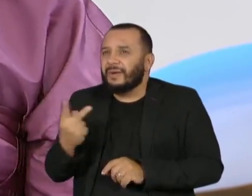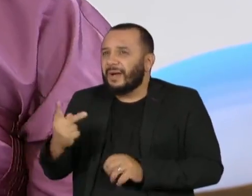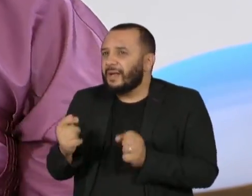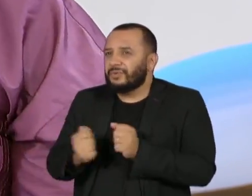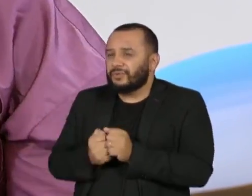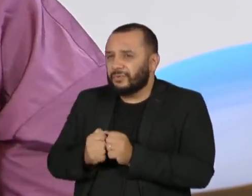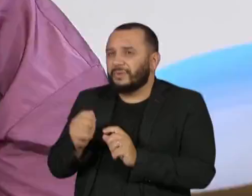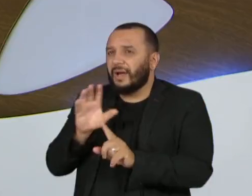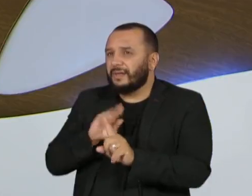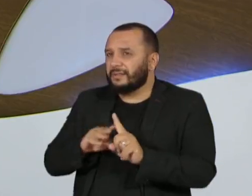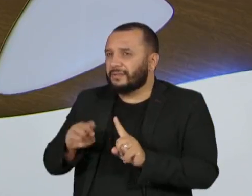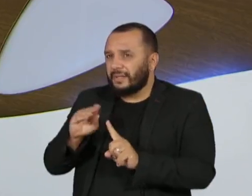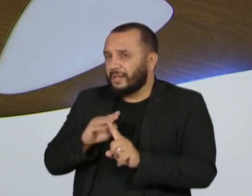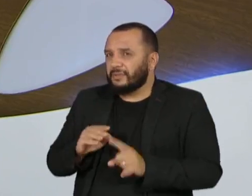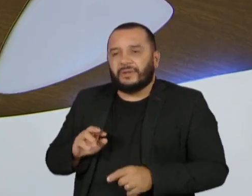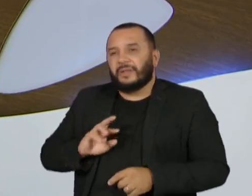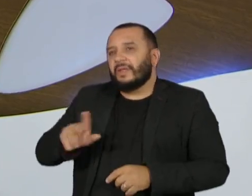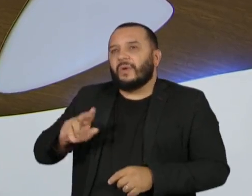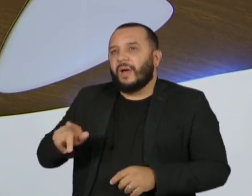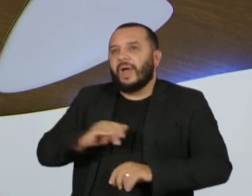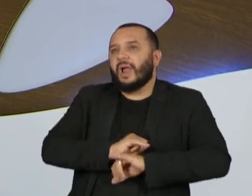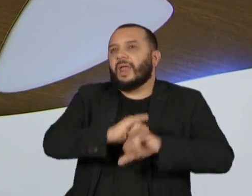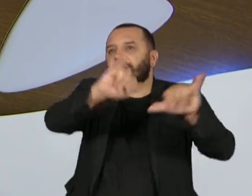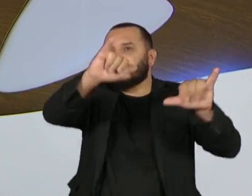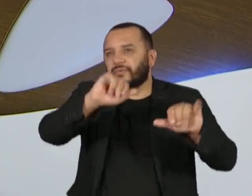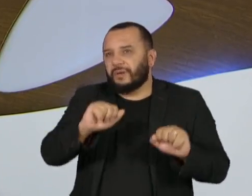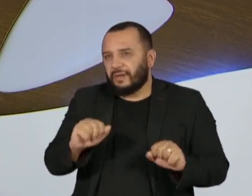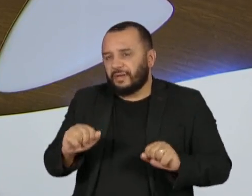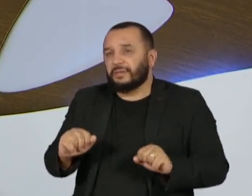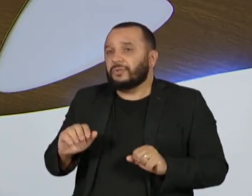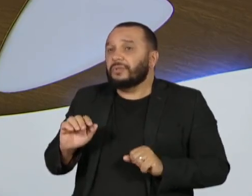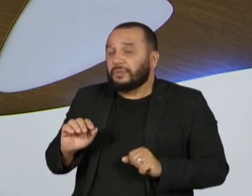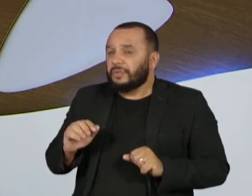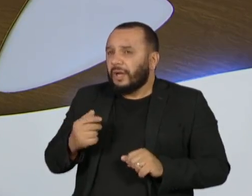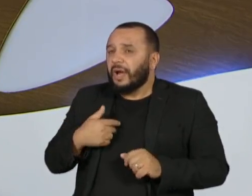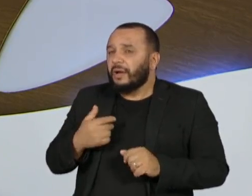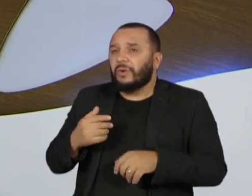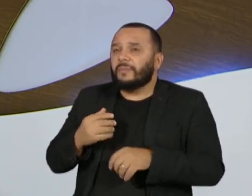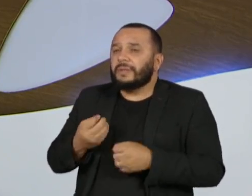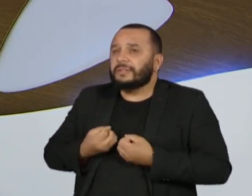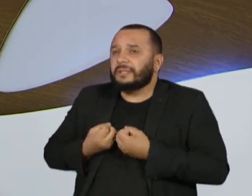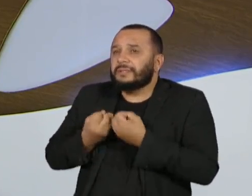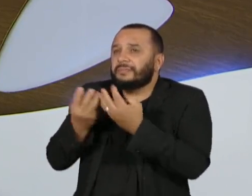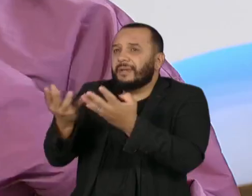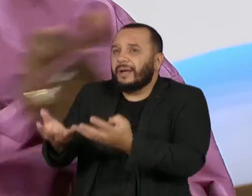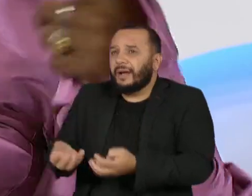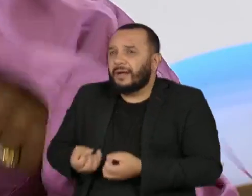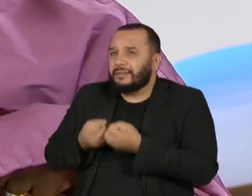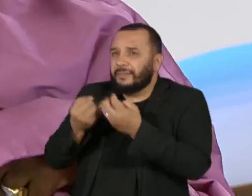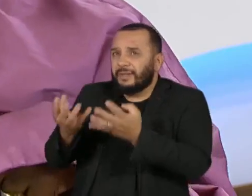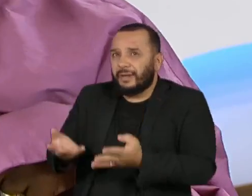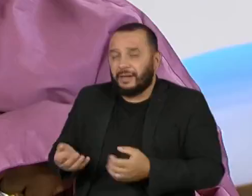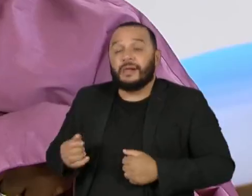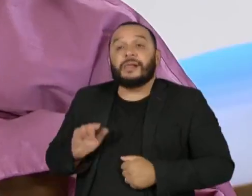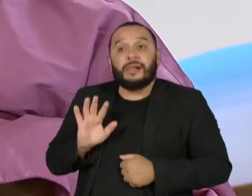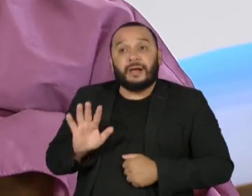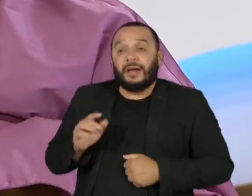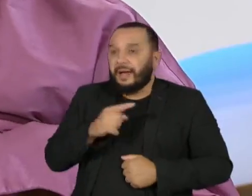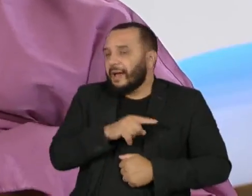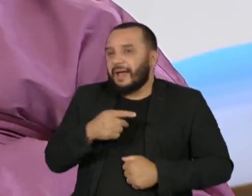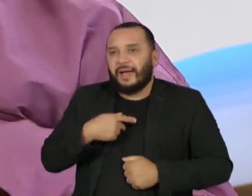imprensa, sem, não era um furo de reportagem. Nós começamos a falar das nossas dores e aí ela não falou do meu trabalho, ela fez questão de